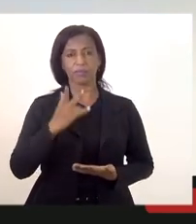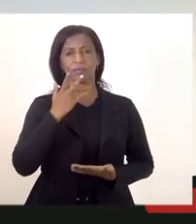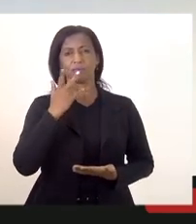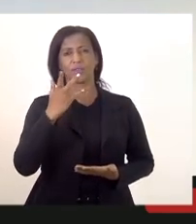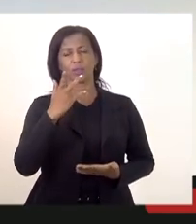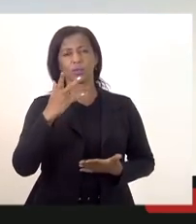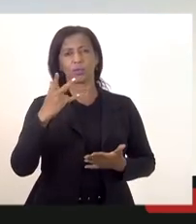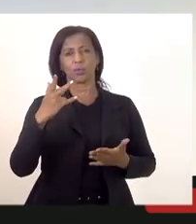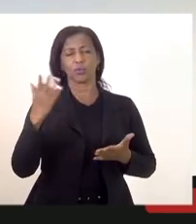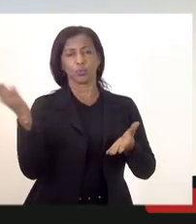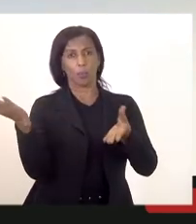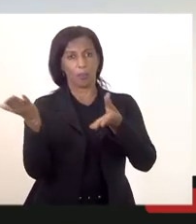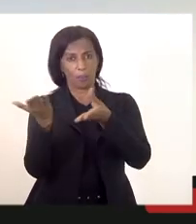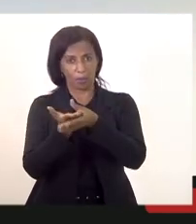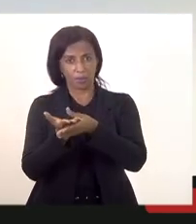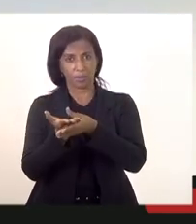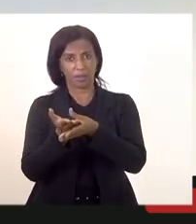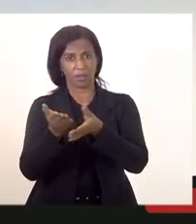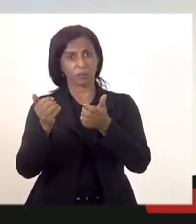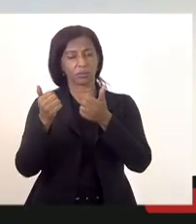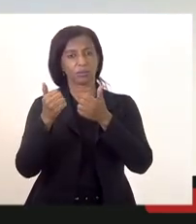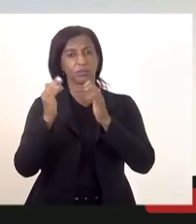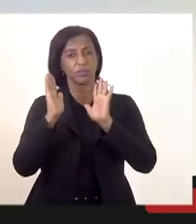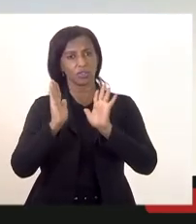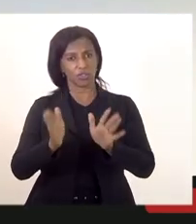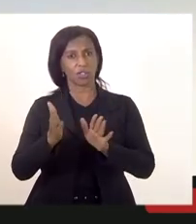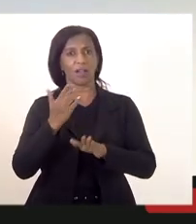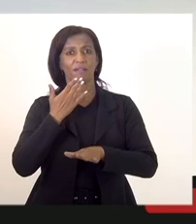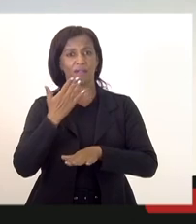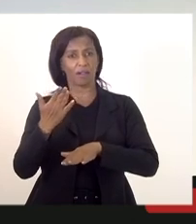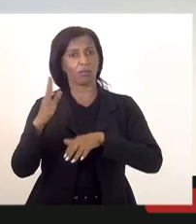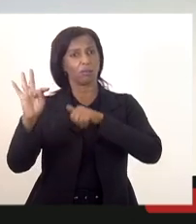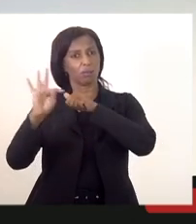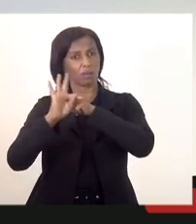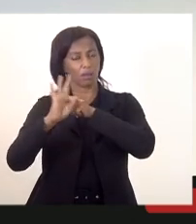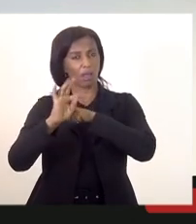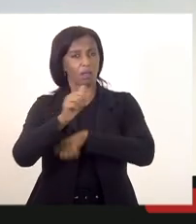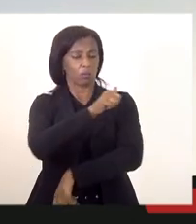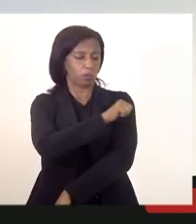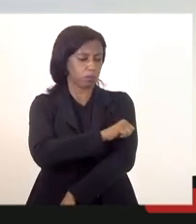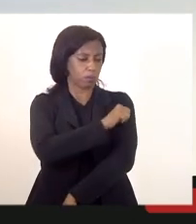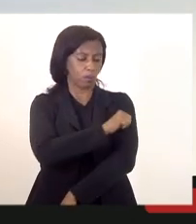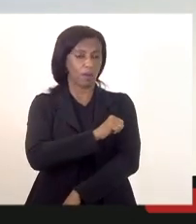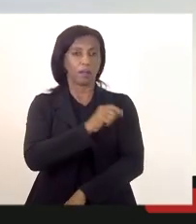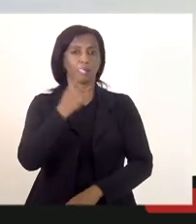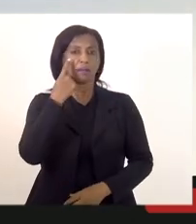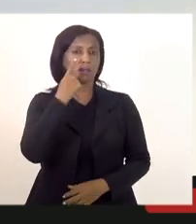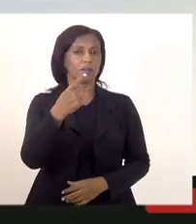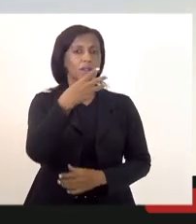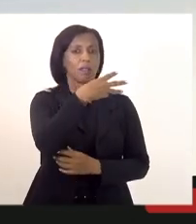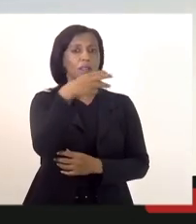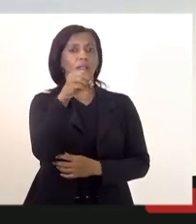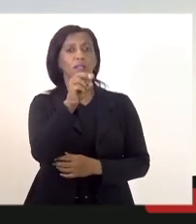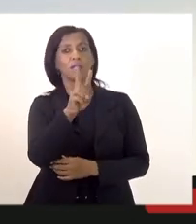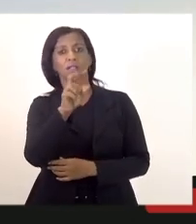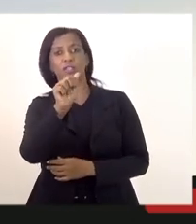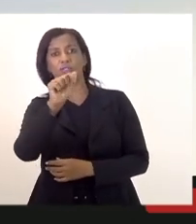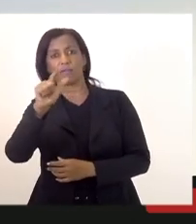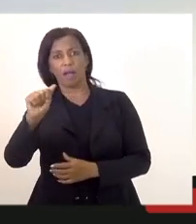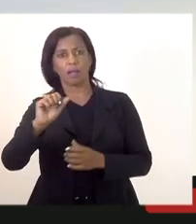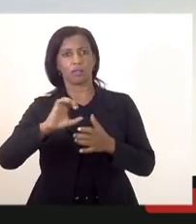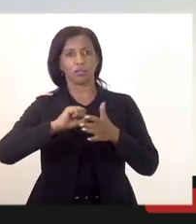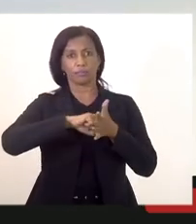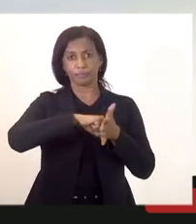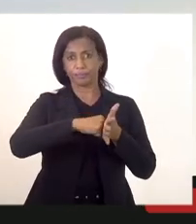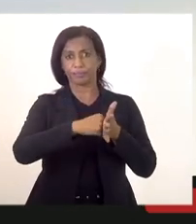que já está aberto pedido convocação dos cabos técnicos de formagem tendo em vista que as 300 vagas que foram desbloqueadas